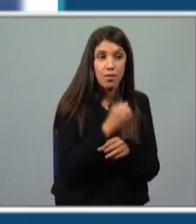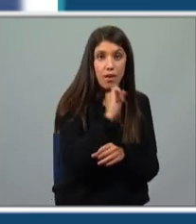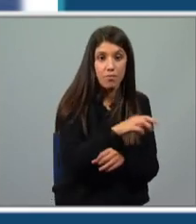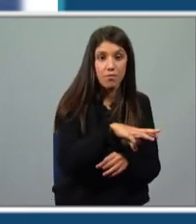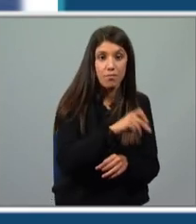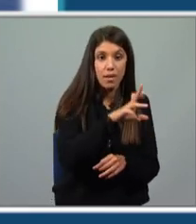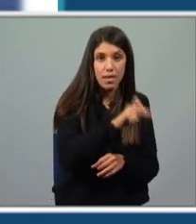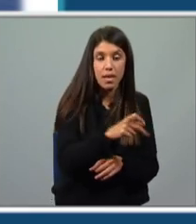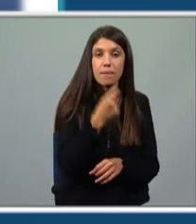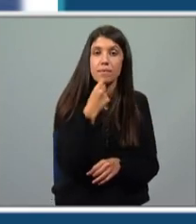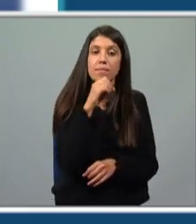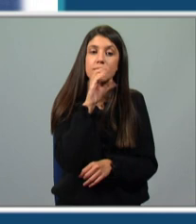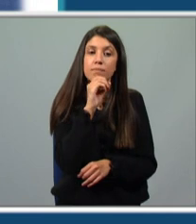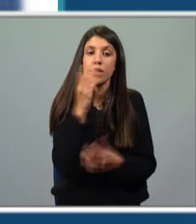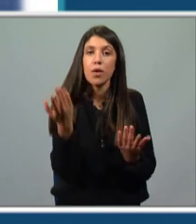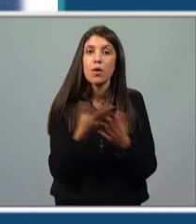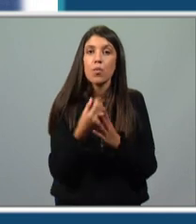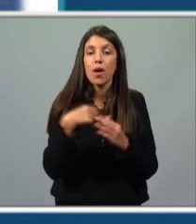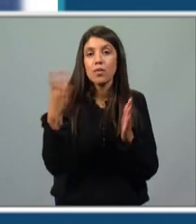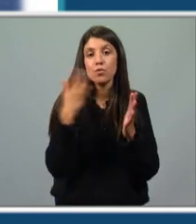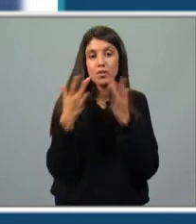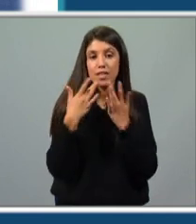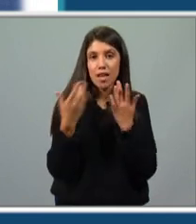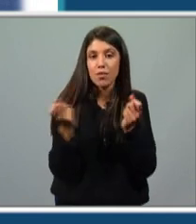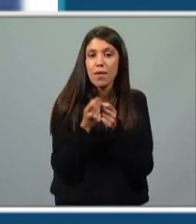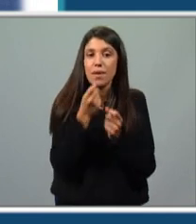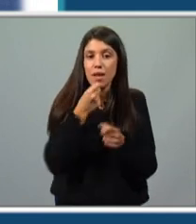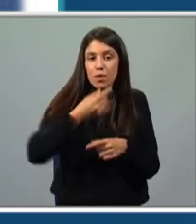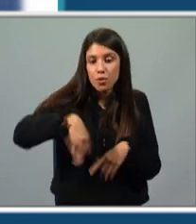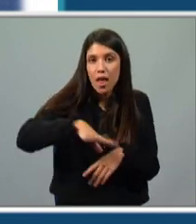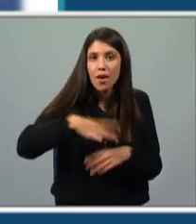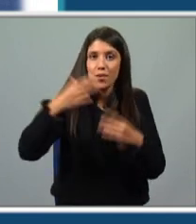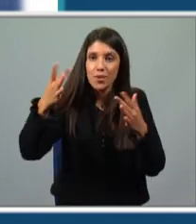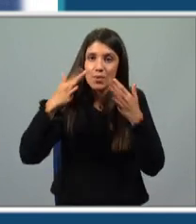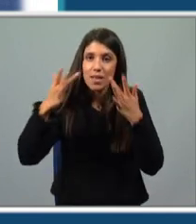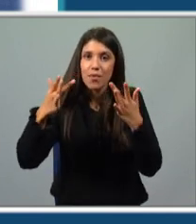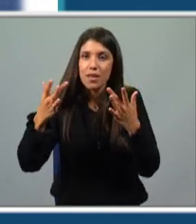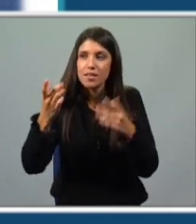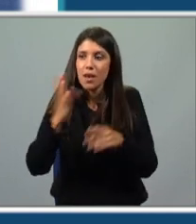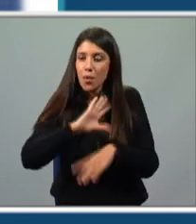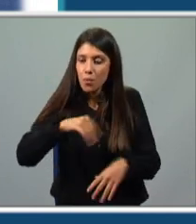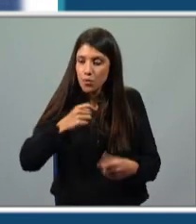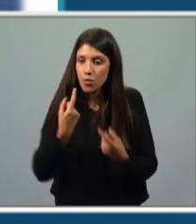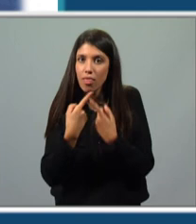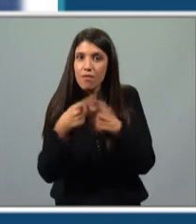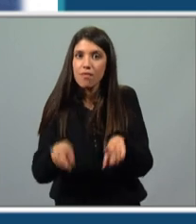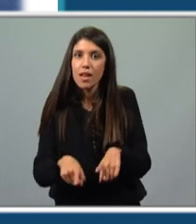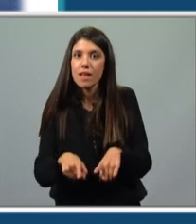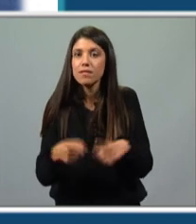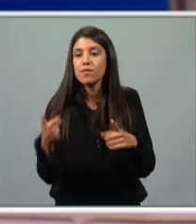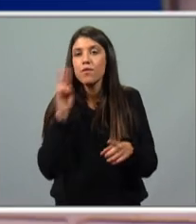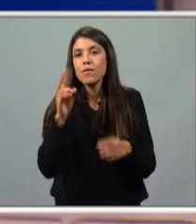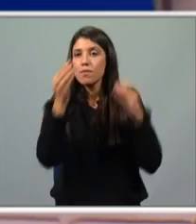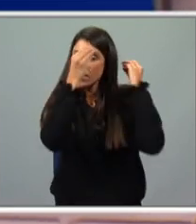Percebemos que este mundo do Albeira do Lago dos Encantos é um mundo diferente. Caracterizámos as personagens, vimos alguns recursos expressivos.